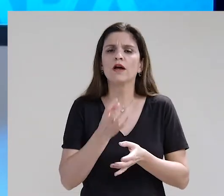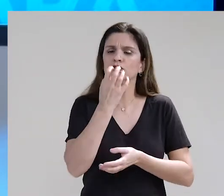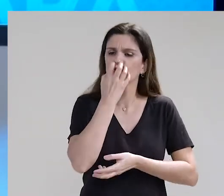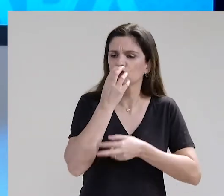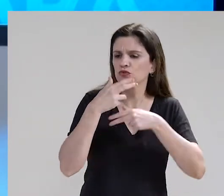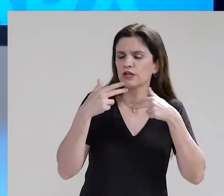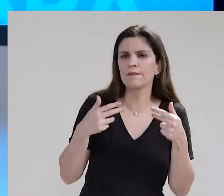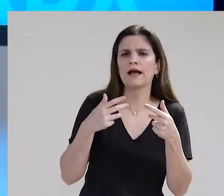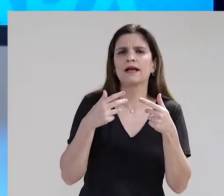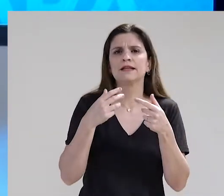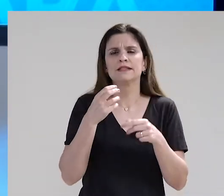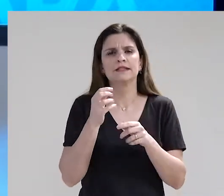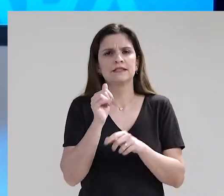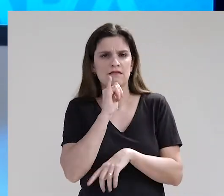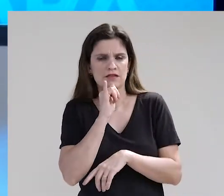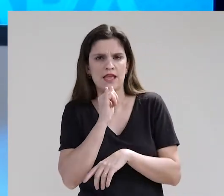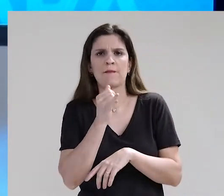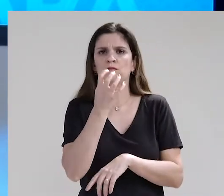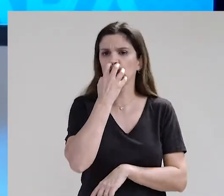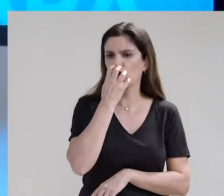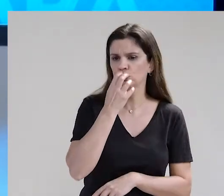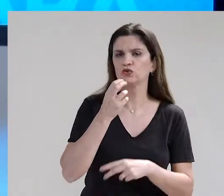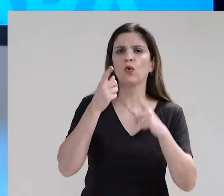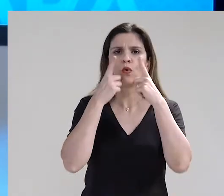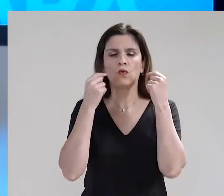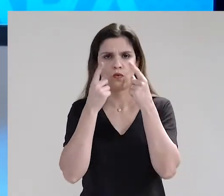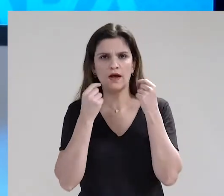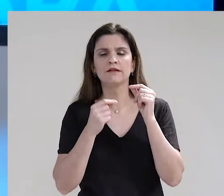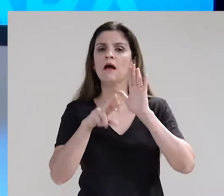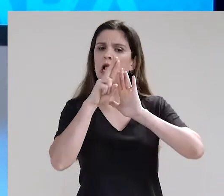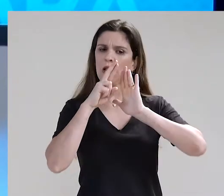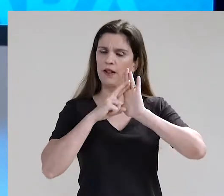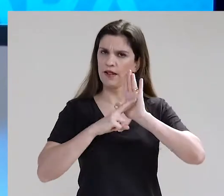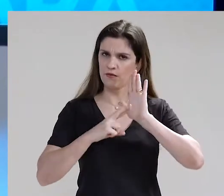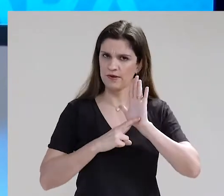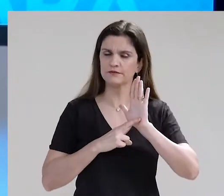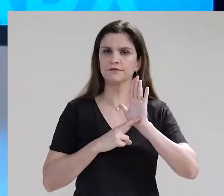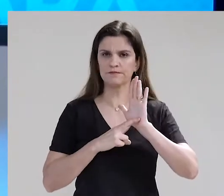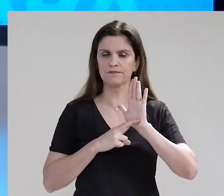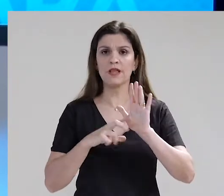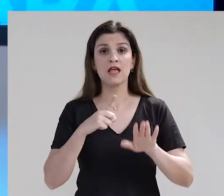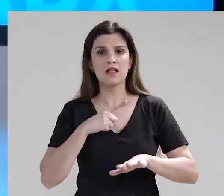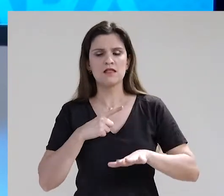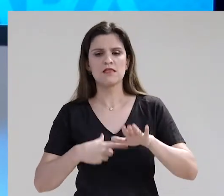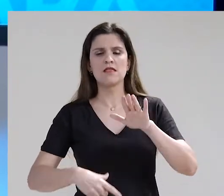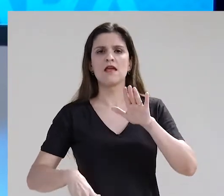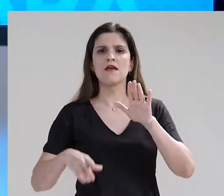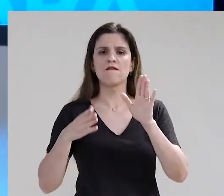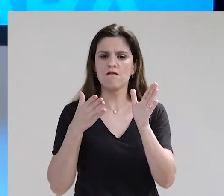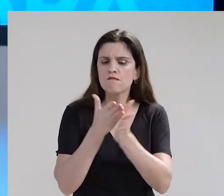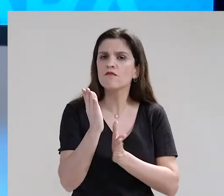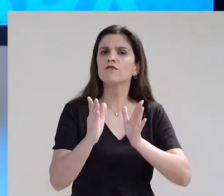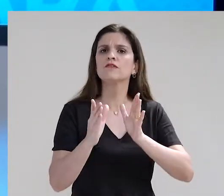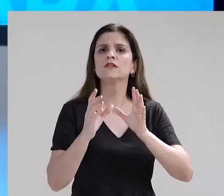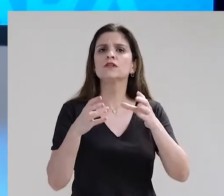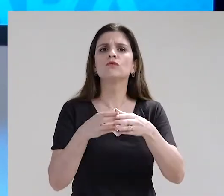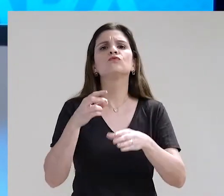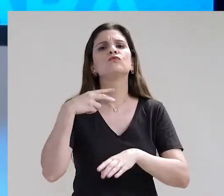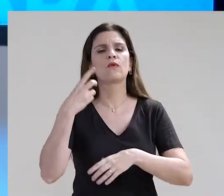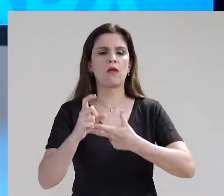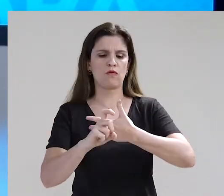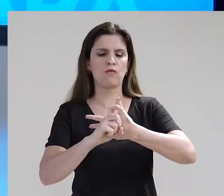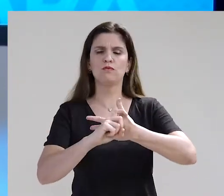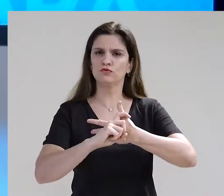domésticos de pequeno porte, como cães e gatos em Campo Grande, está regulamentado, com a aprovação pelos vereadores